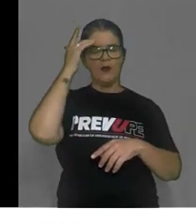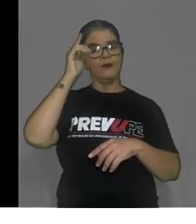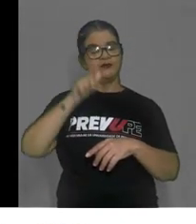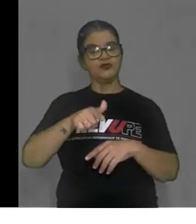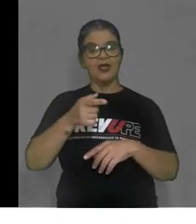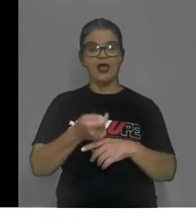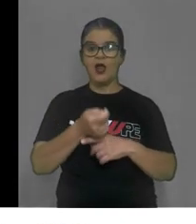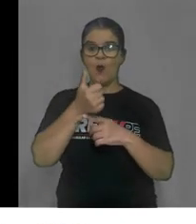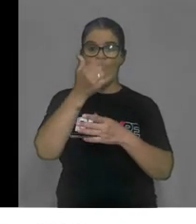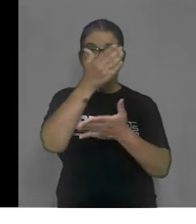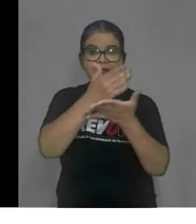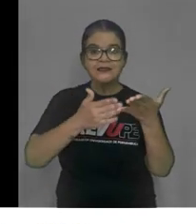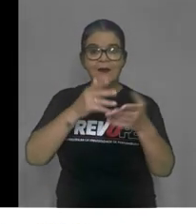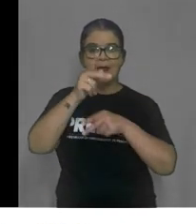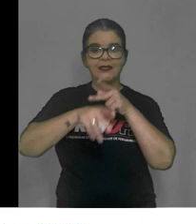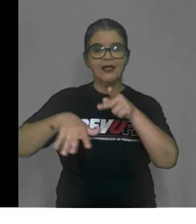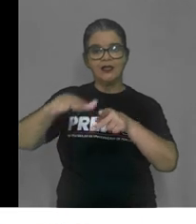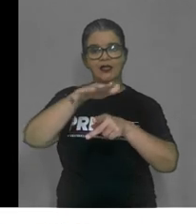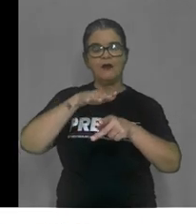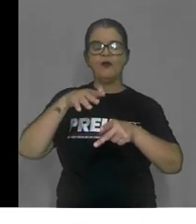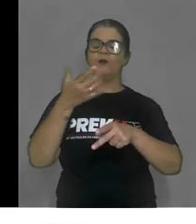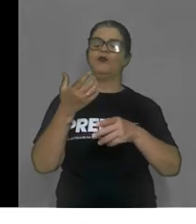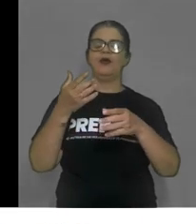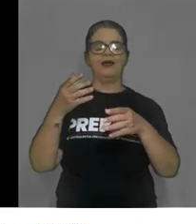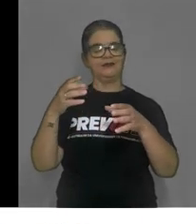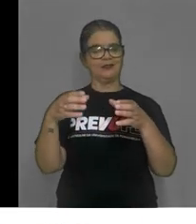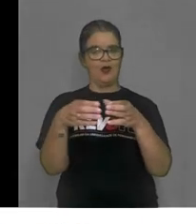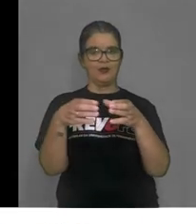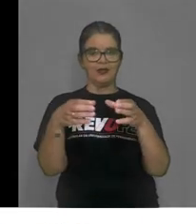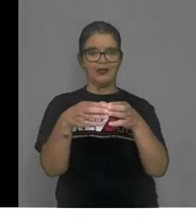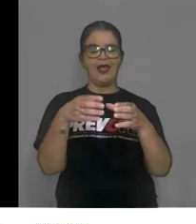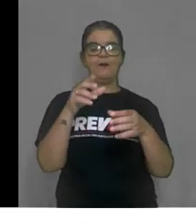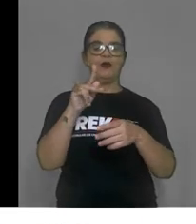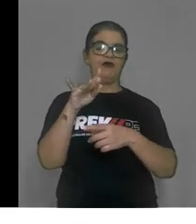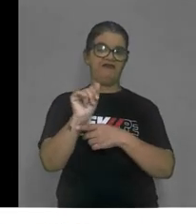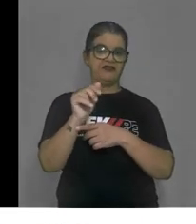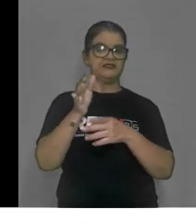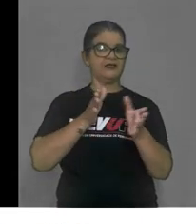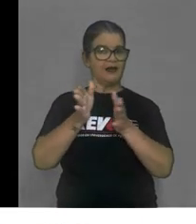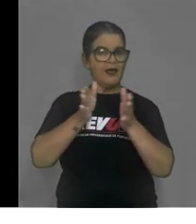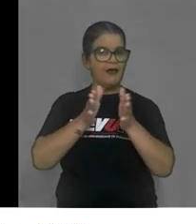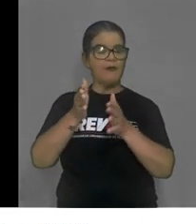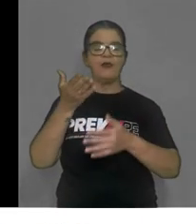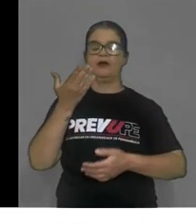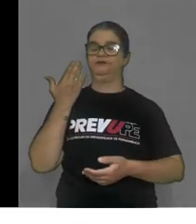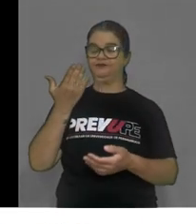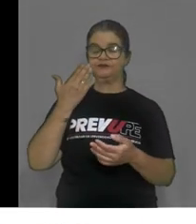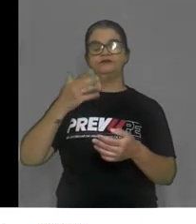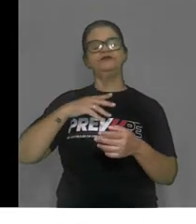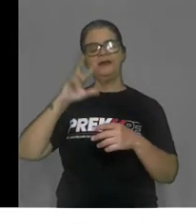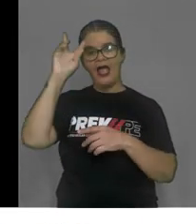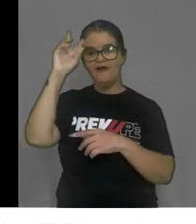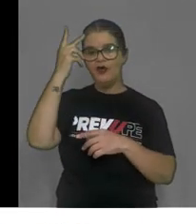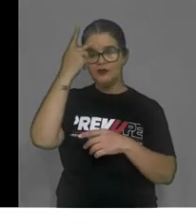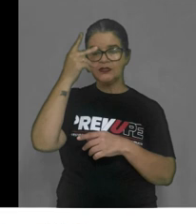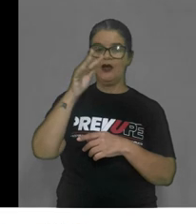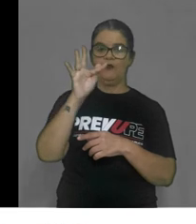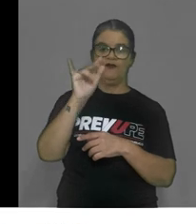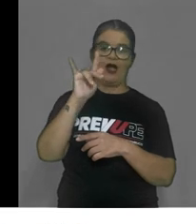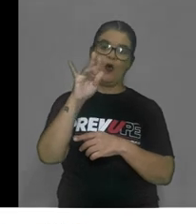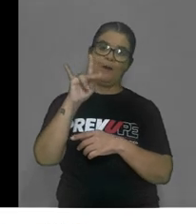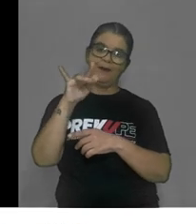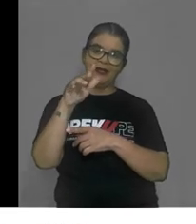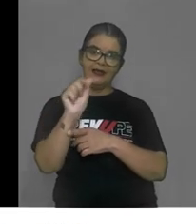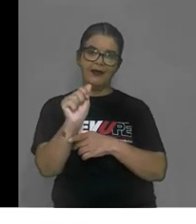metade da população da província nessa época. A Revolução Farroupilha, que ocorreu